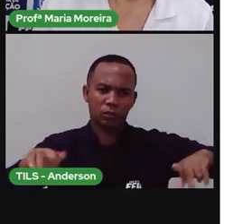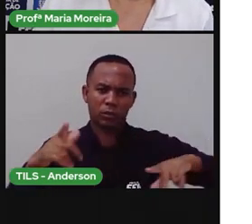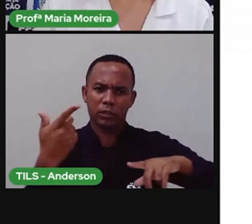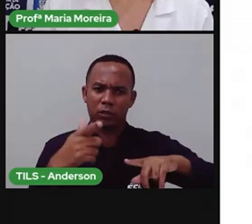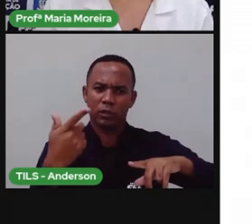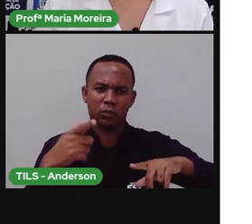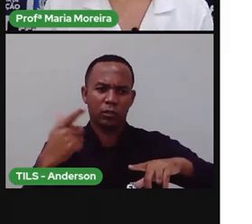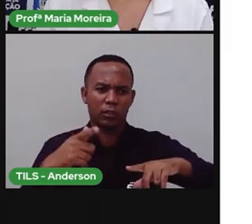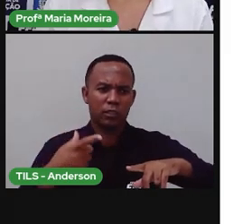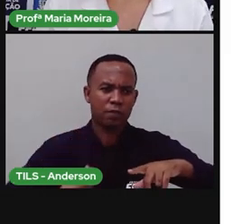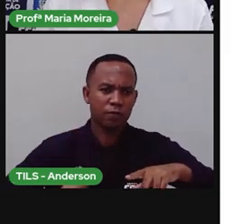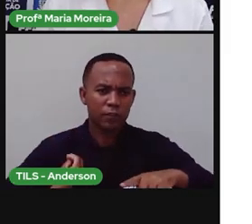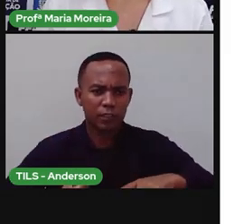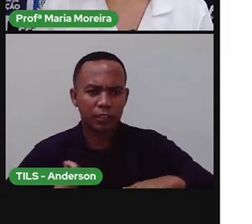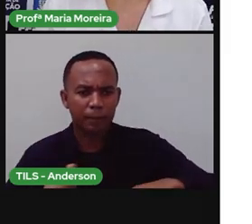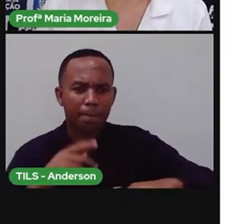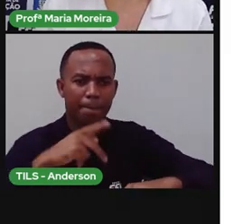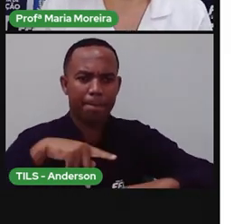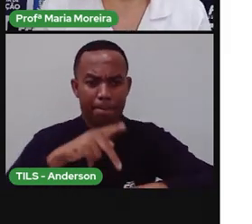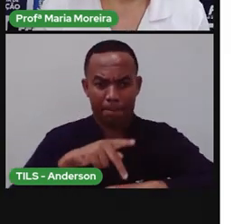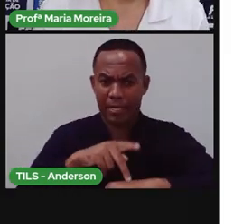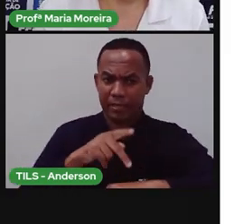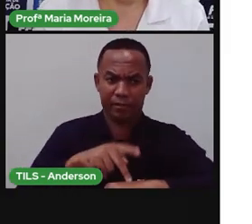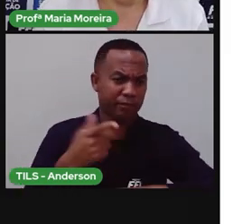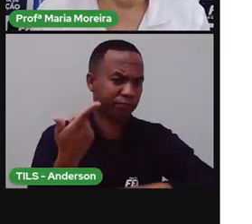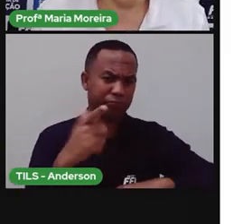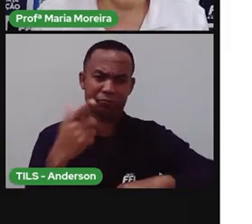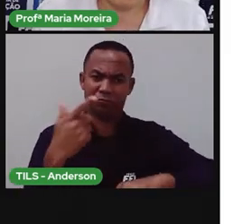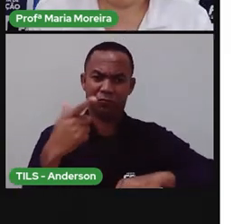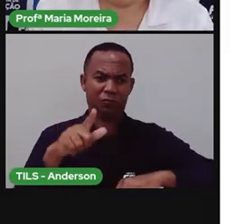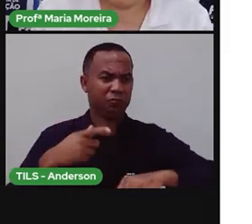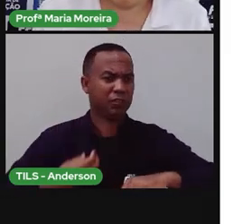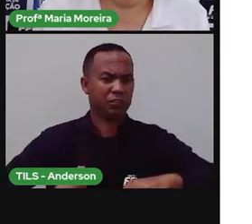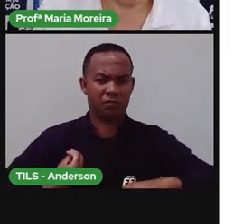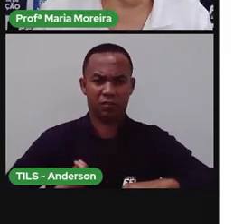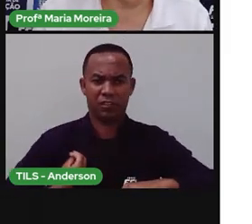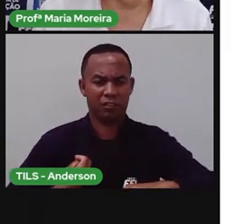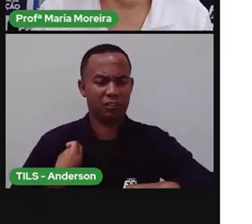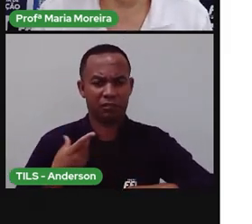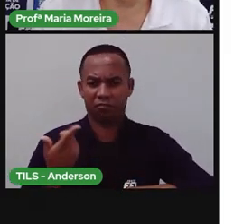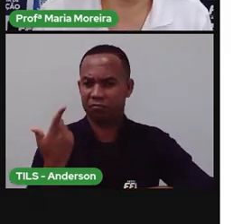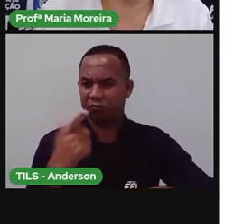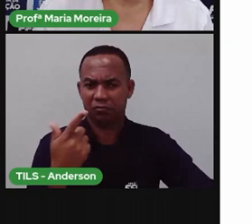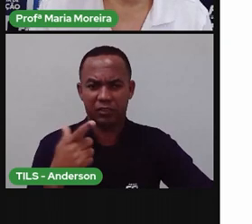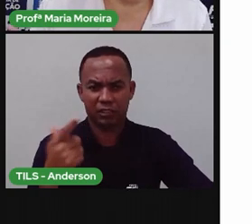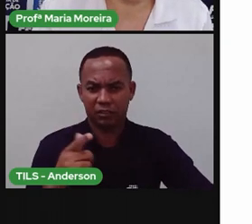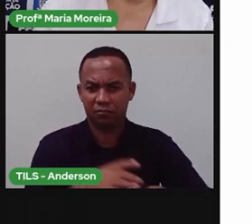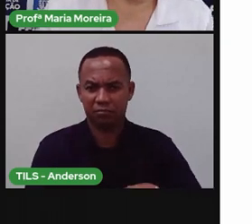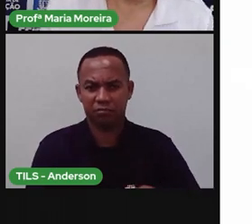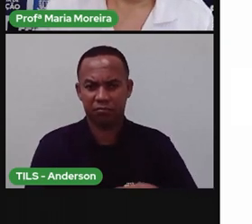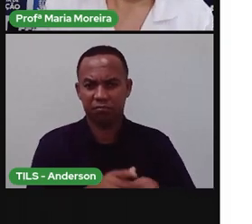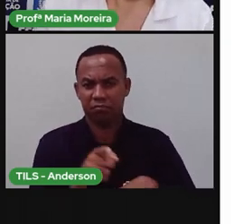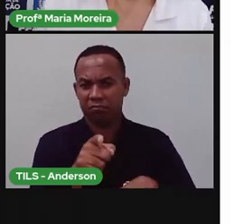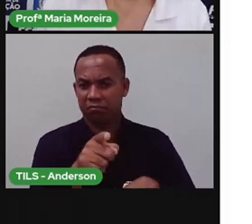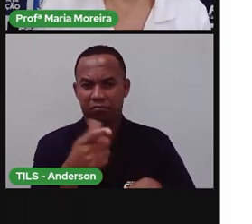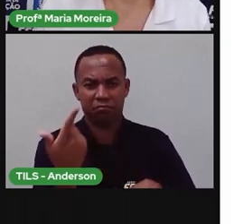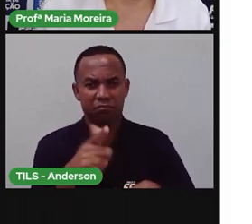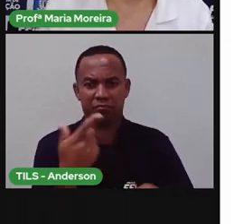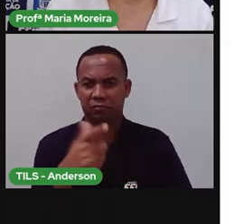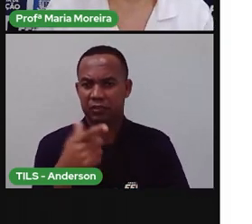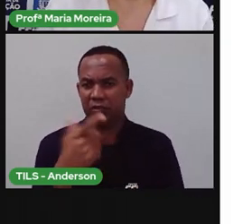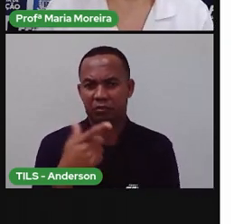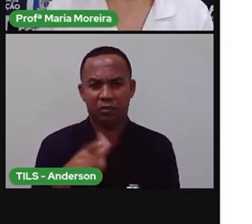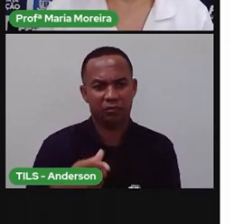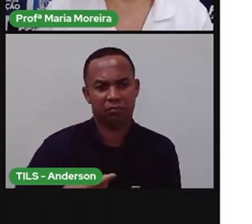Bom, a água e as pedras são seres não vivos. Que eu já repeti, já falo aqui várias vezes. Traz na minha imagem alguns